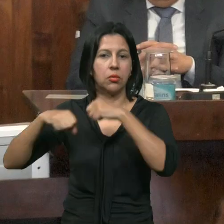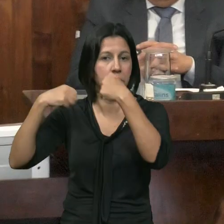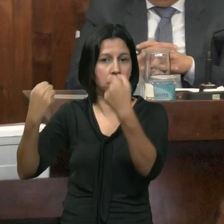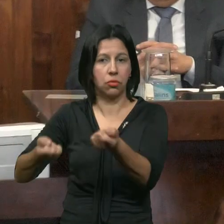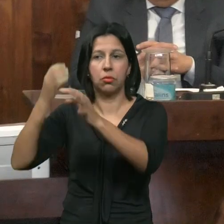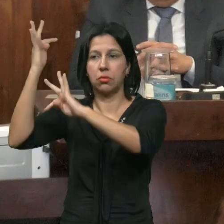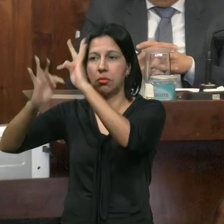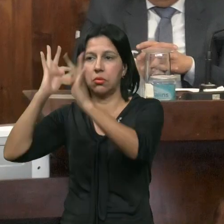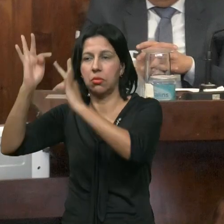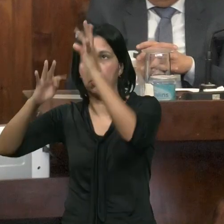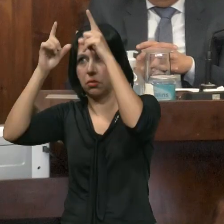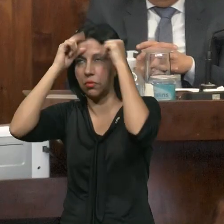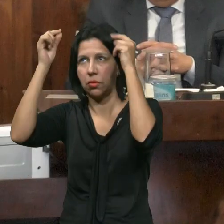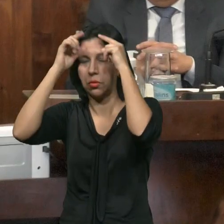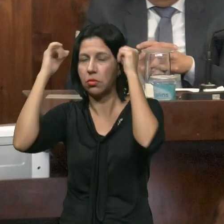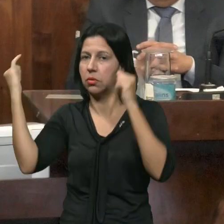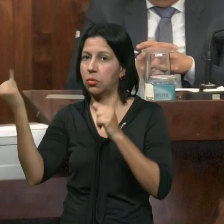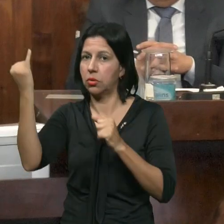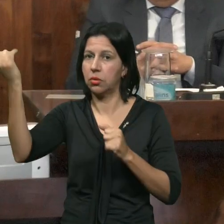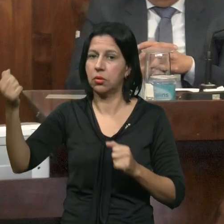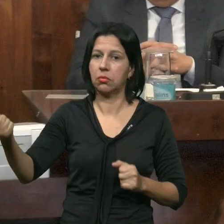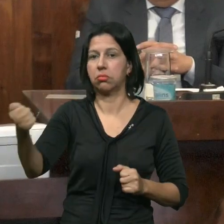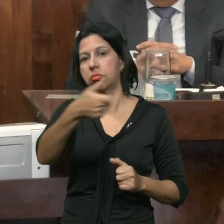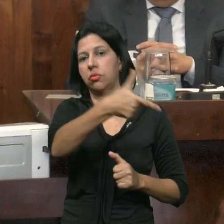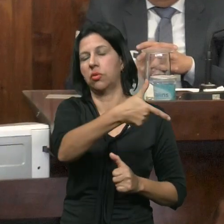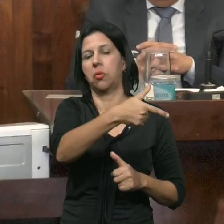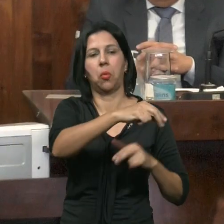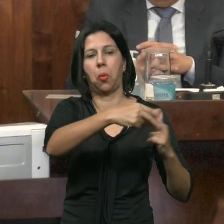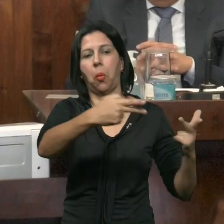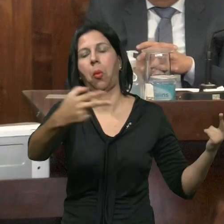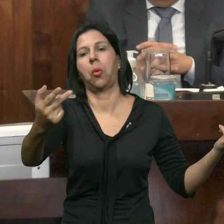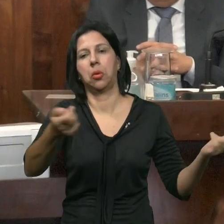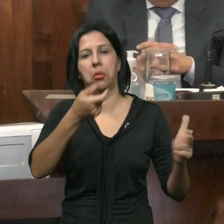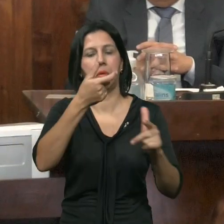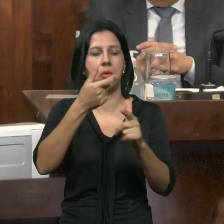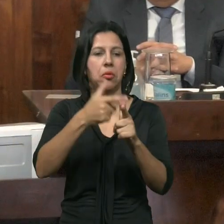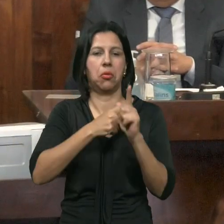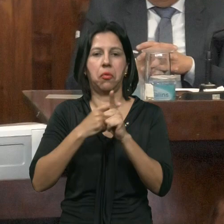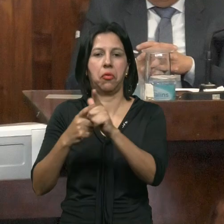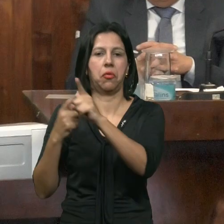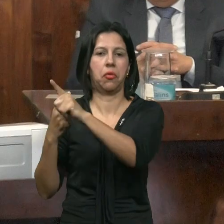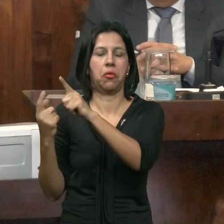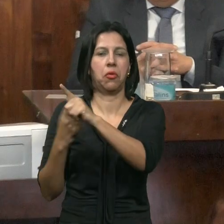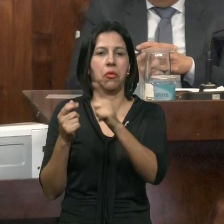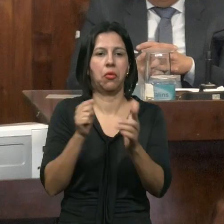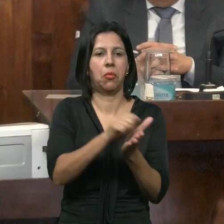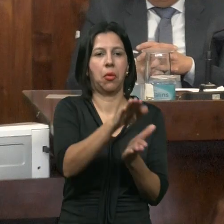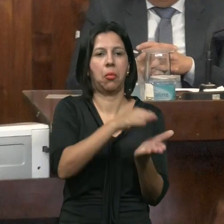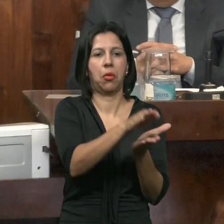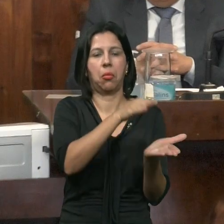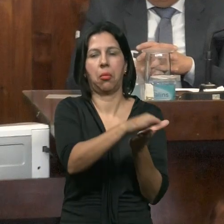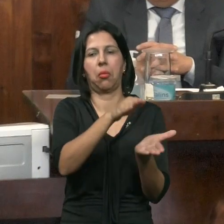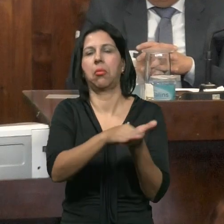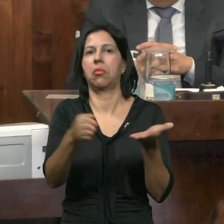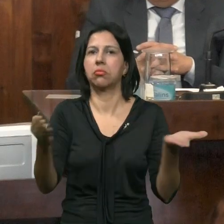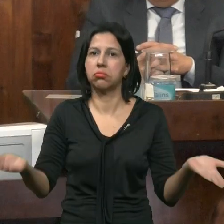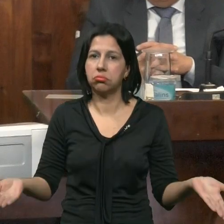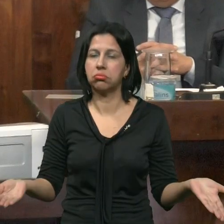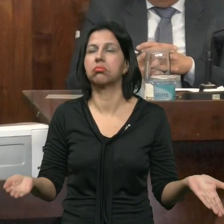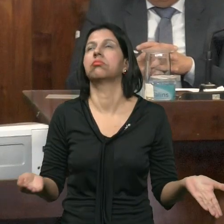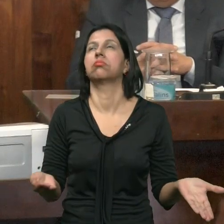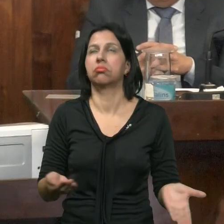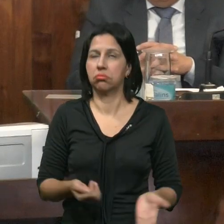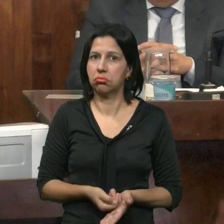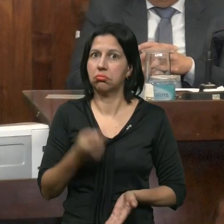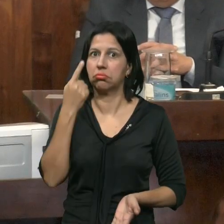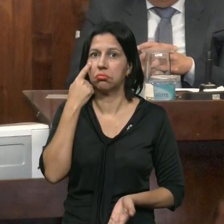Enfermagem Seria Mais Importante Do Que Assumir Essas Despesas Esses Valores Astronômicos Que A